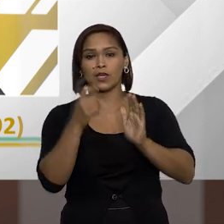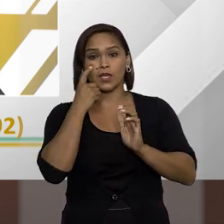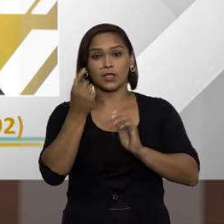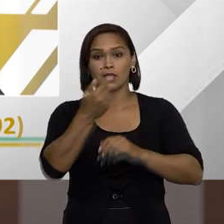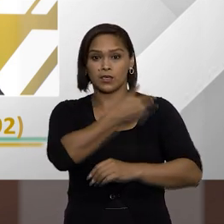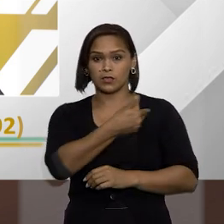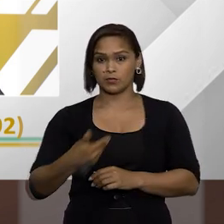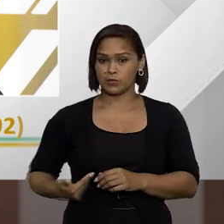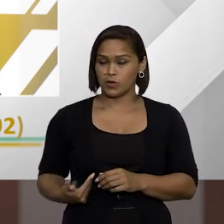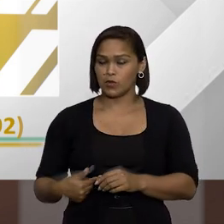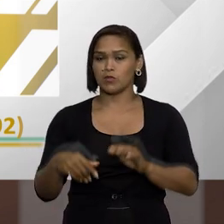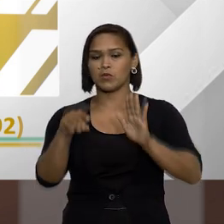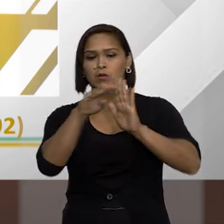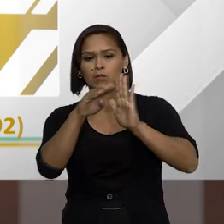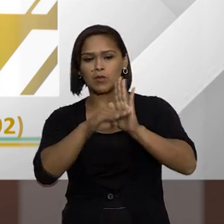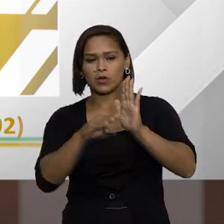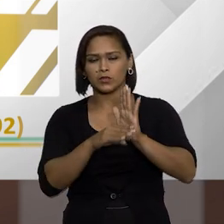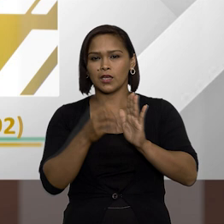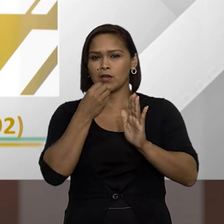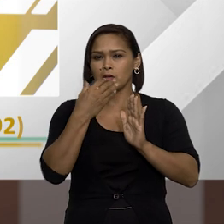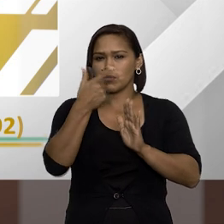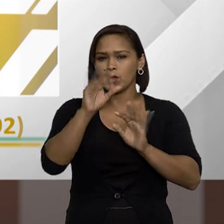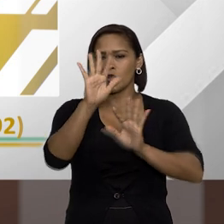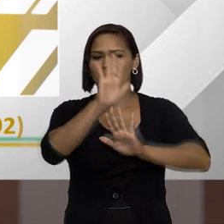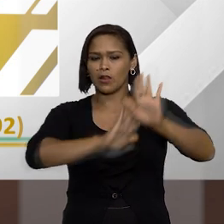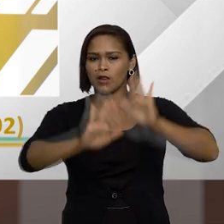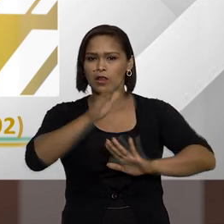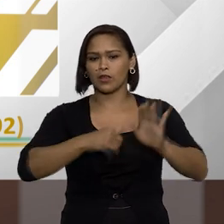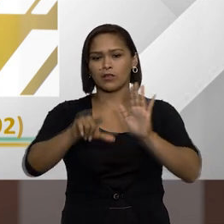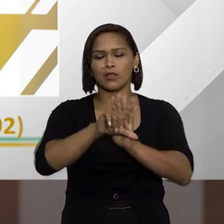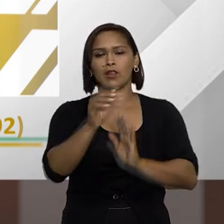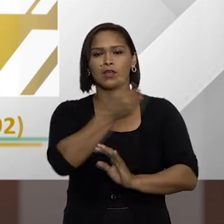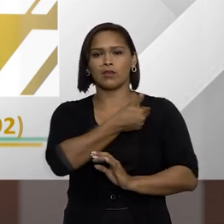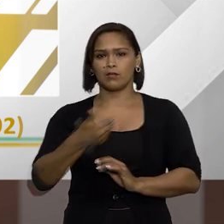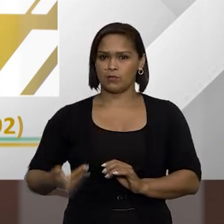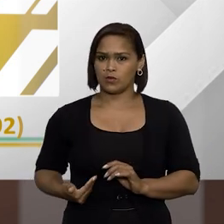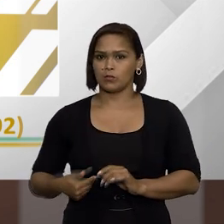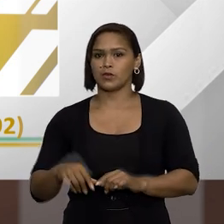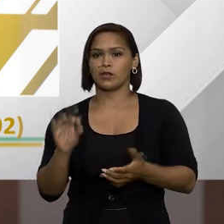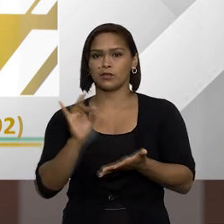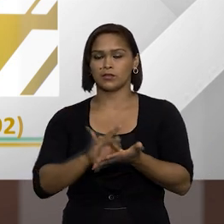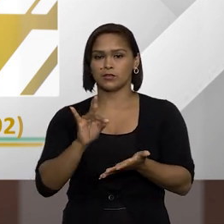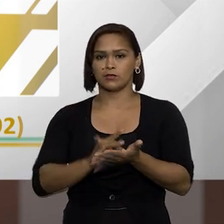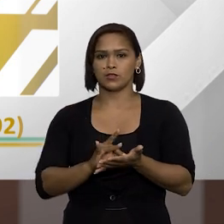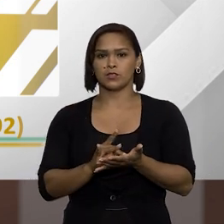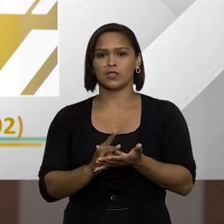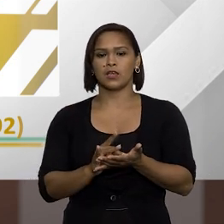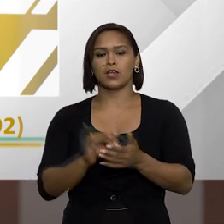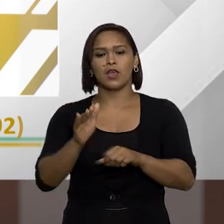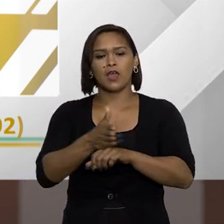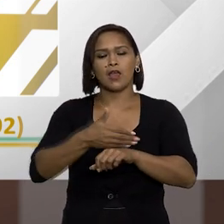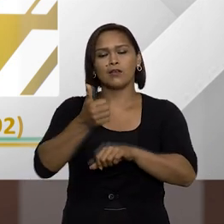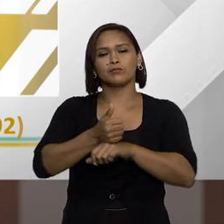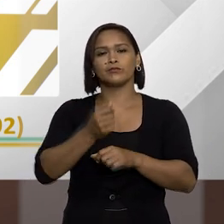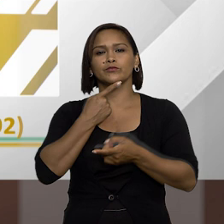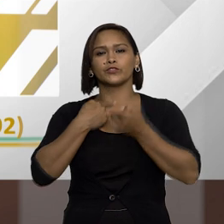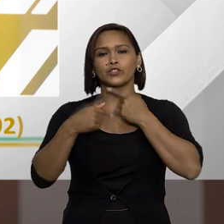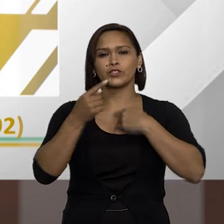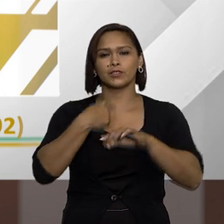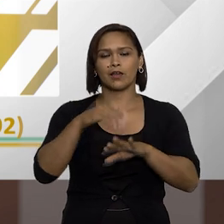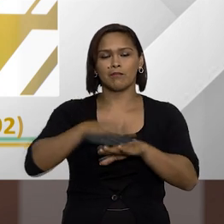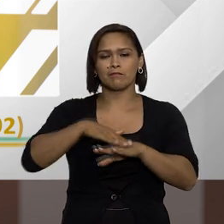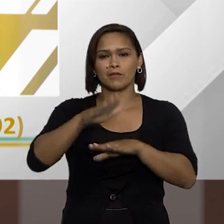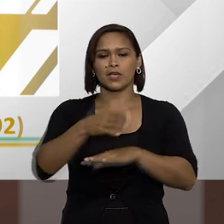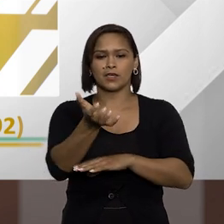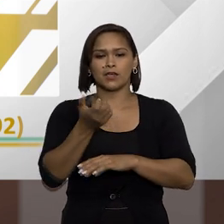interesse público pautadas pela lisura pelo zelo no trato da coisa pública então realmente esse é o maior anseio enquanto